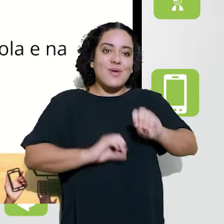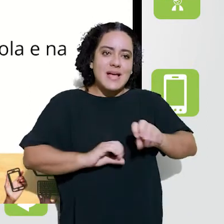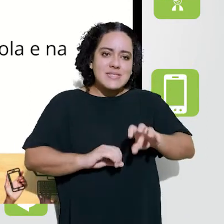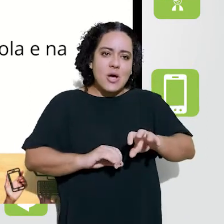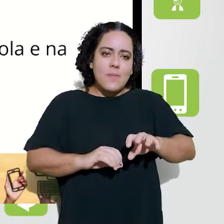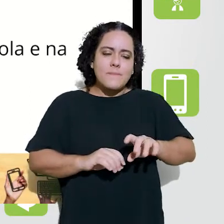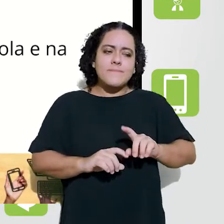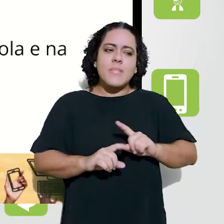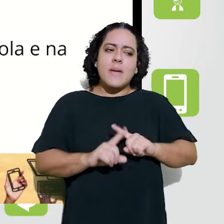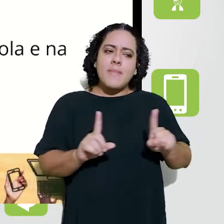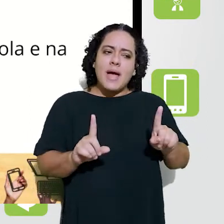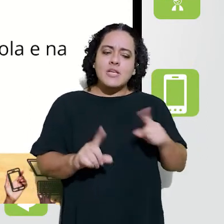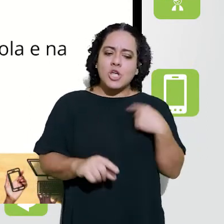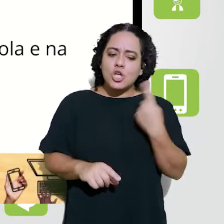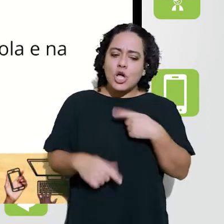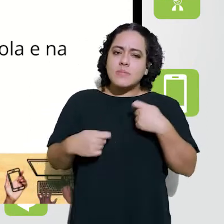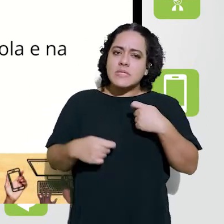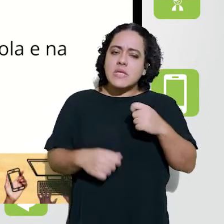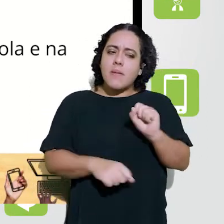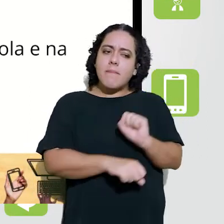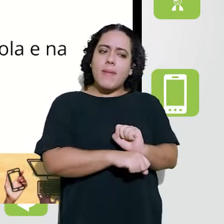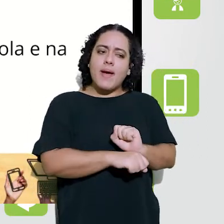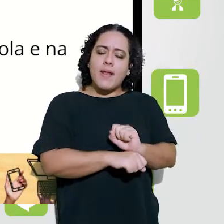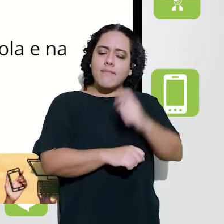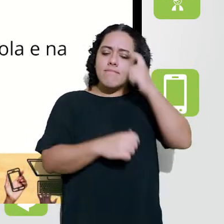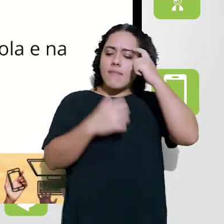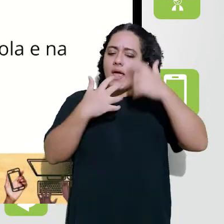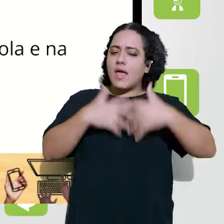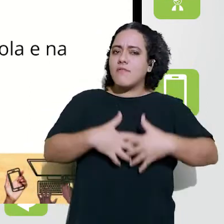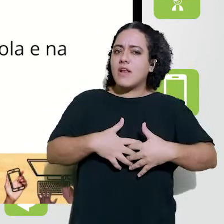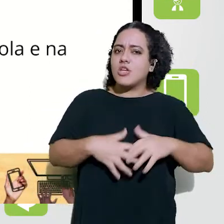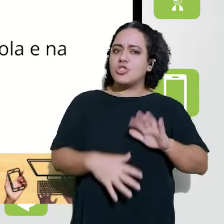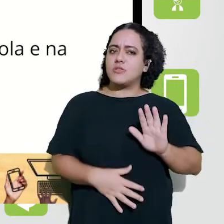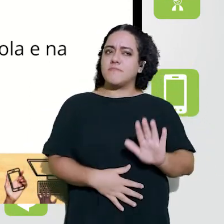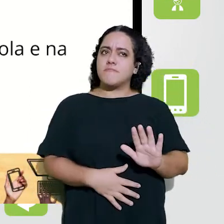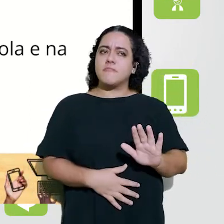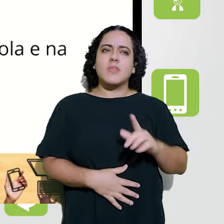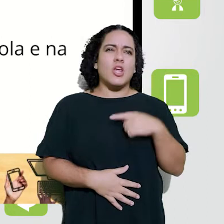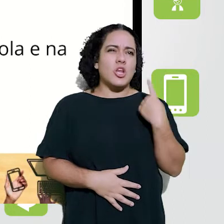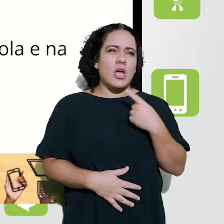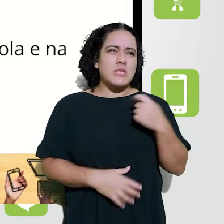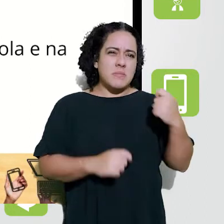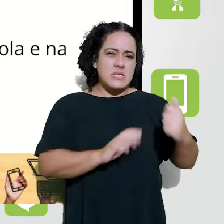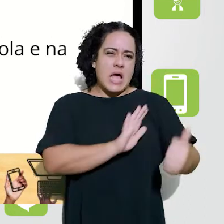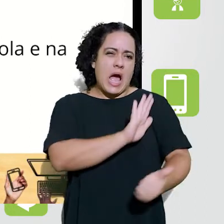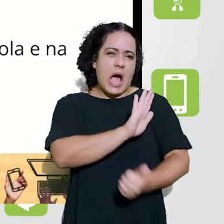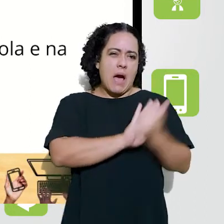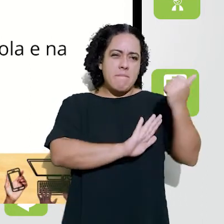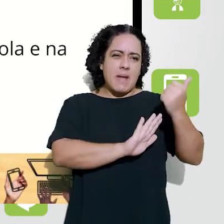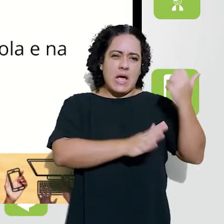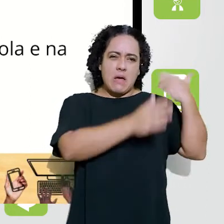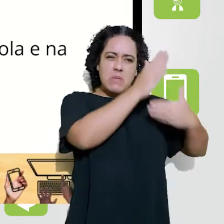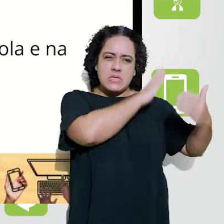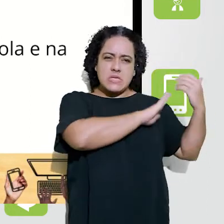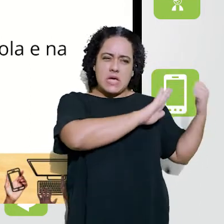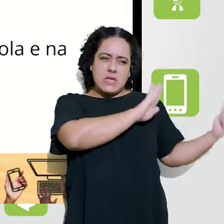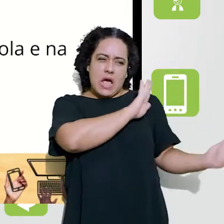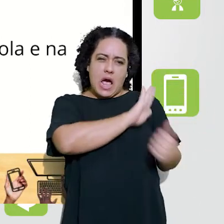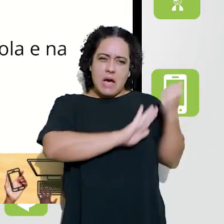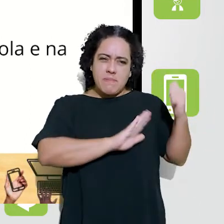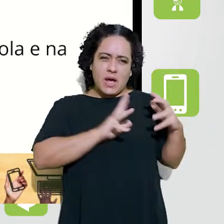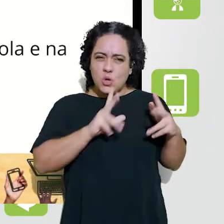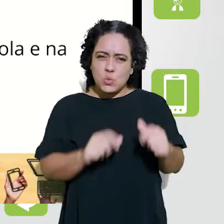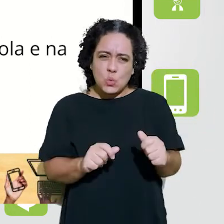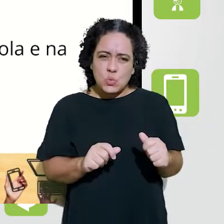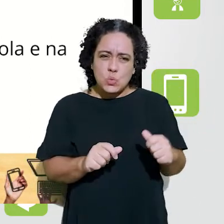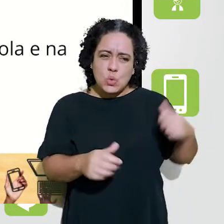sobre como inovar na educação. Mas a gente tem que parar para refletir se realmente a gente tem que